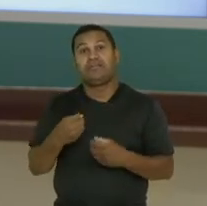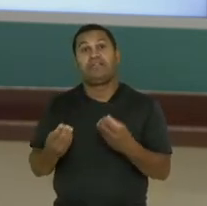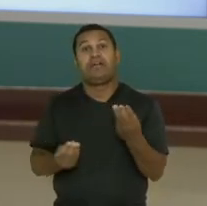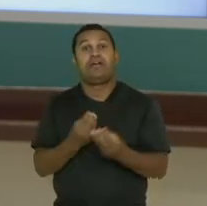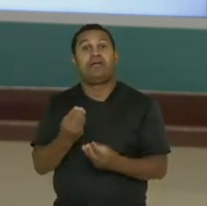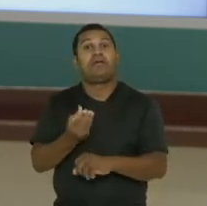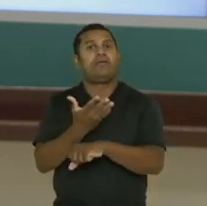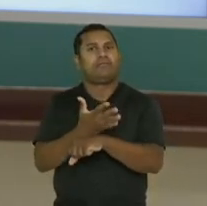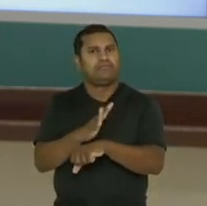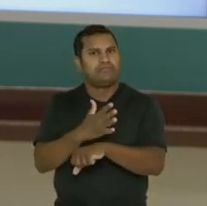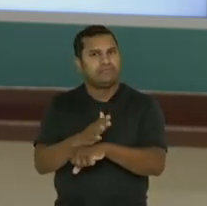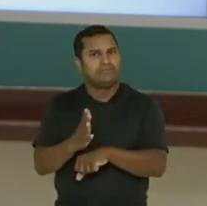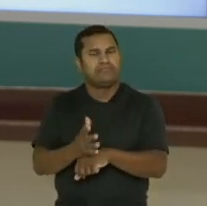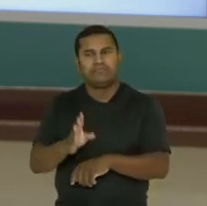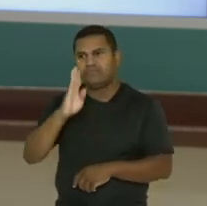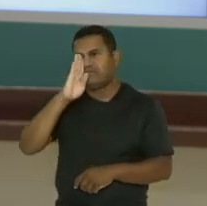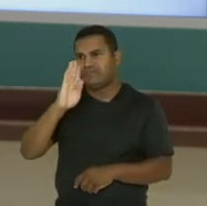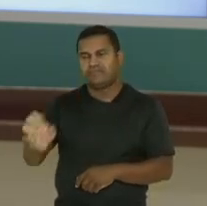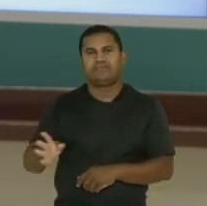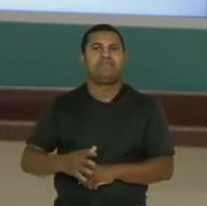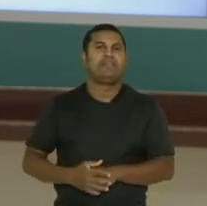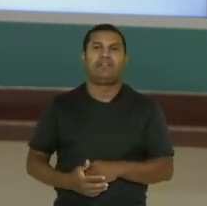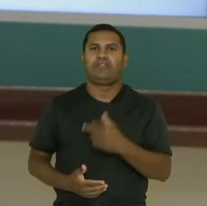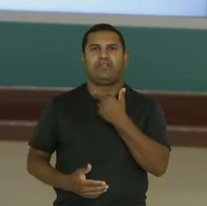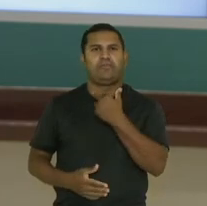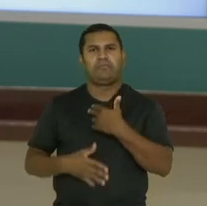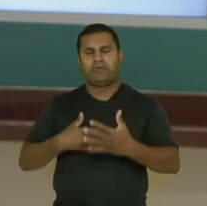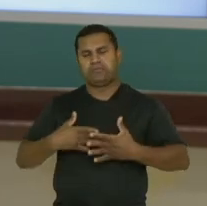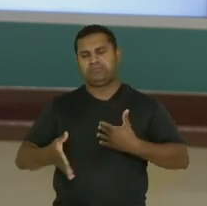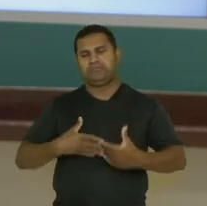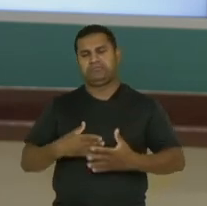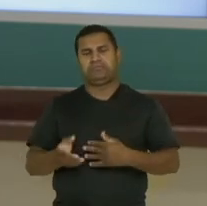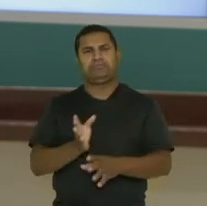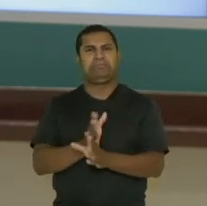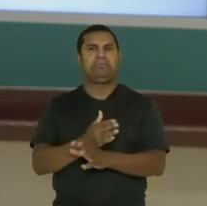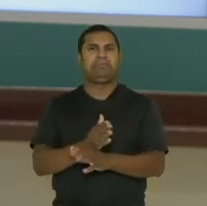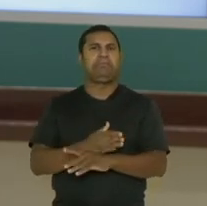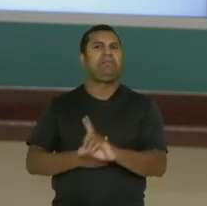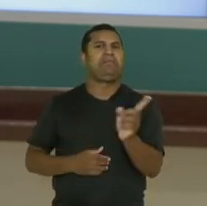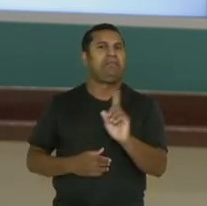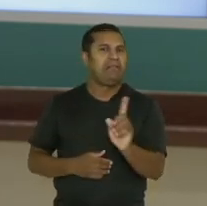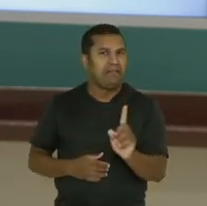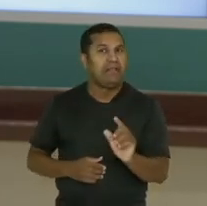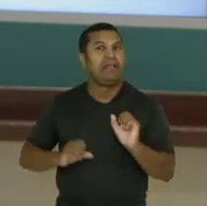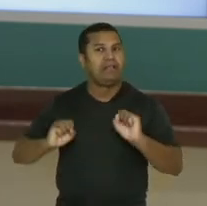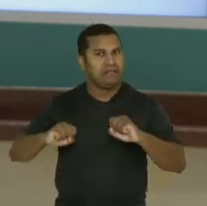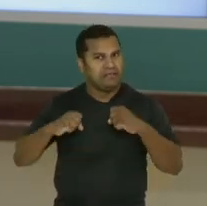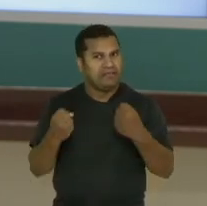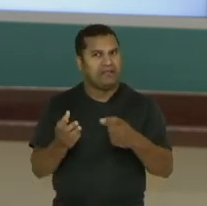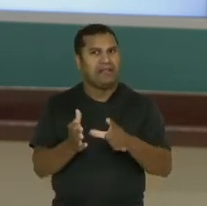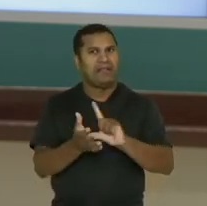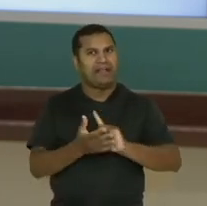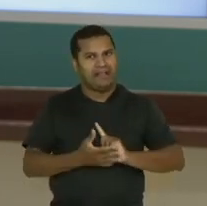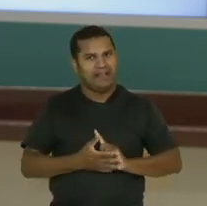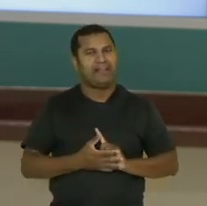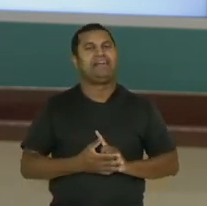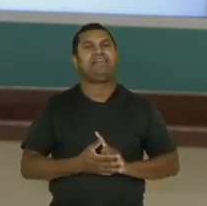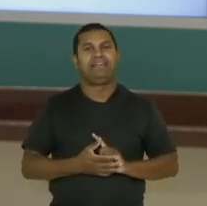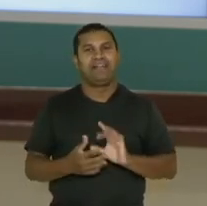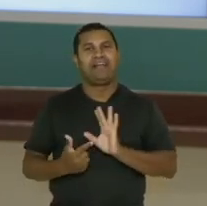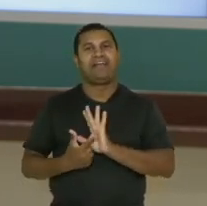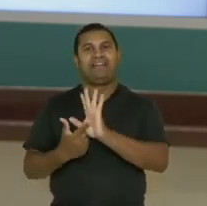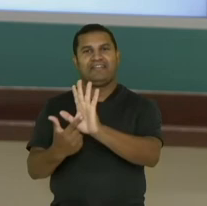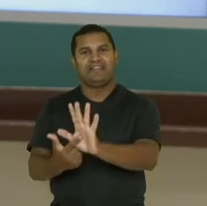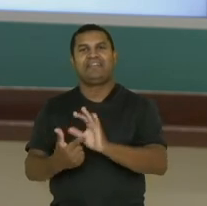O mais simples é esse, mas tem que treinar. Não pode estar de qualquer jeito. Falar com as pessoas de qualquer jeito já é a cara do seu negócio.